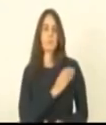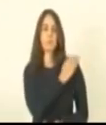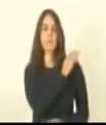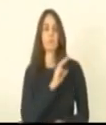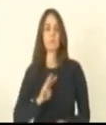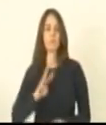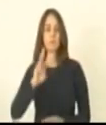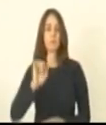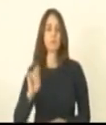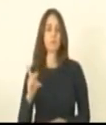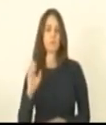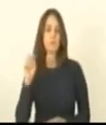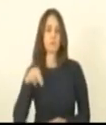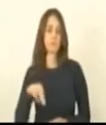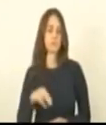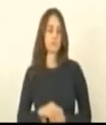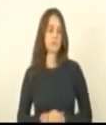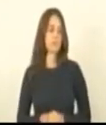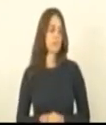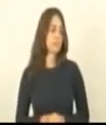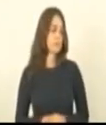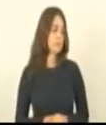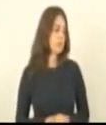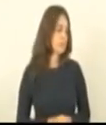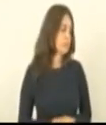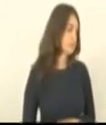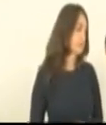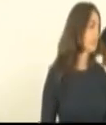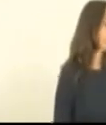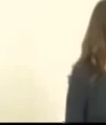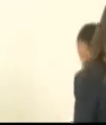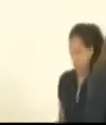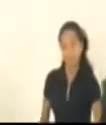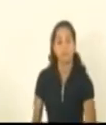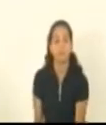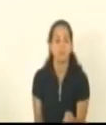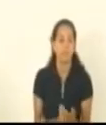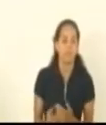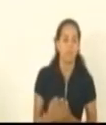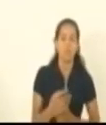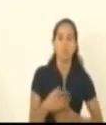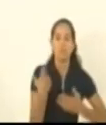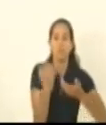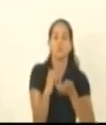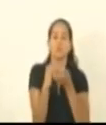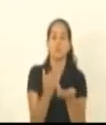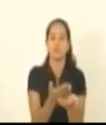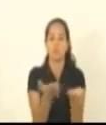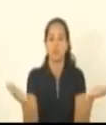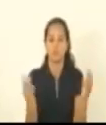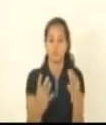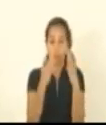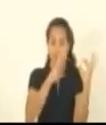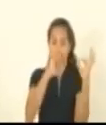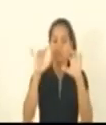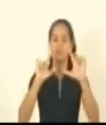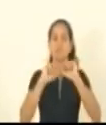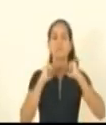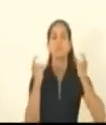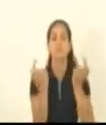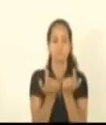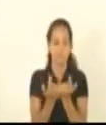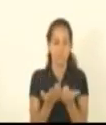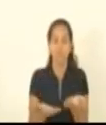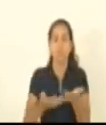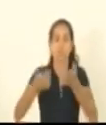senhor presidente senhores senhoras deputadas nós cumprimentos a todos os ouvintes da TV Assembleia queria